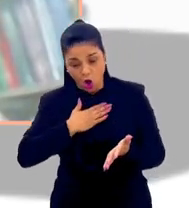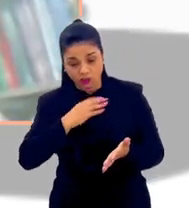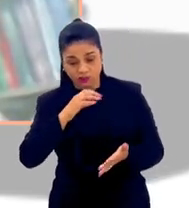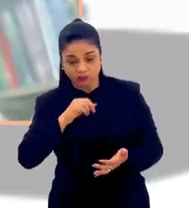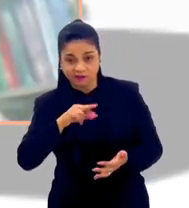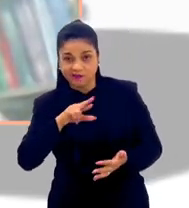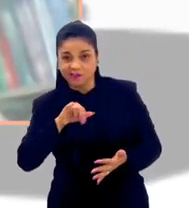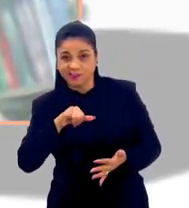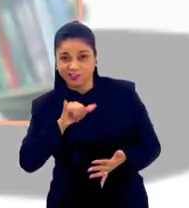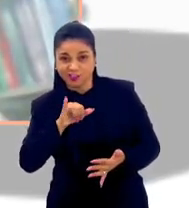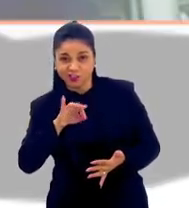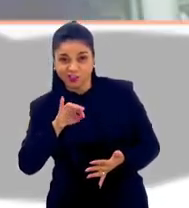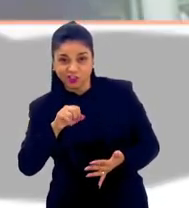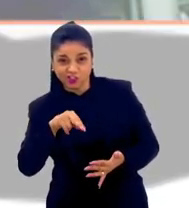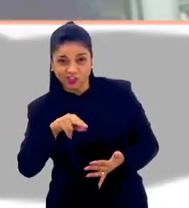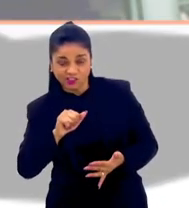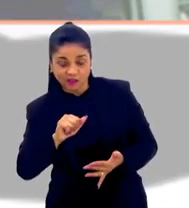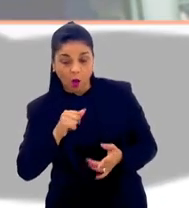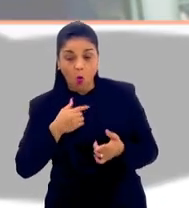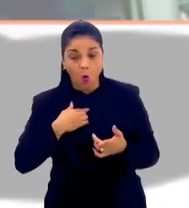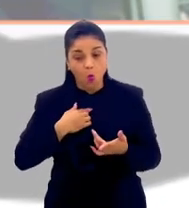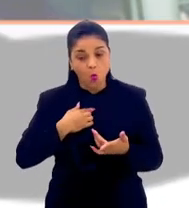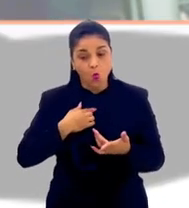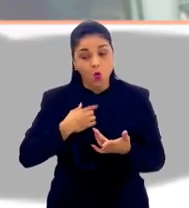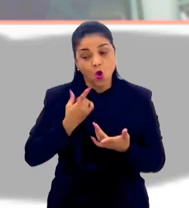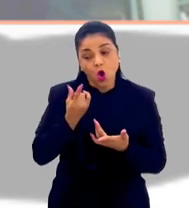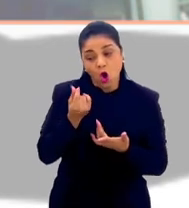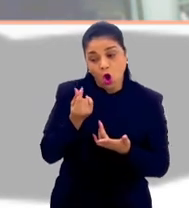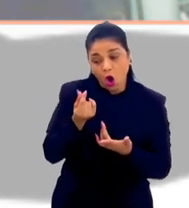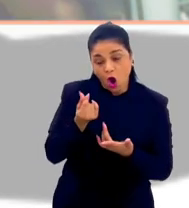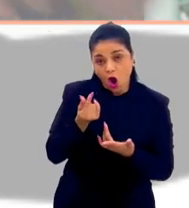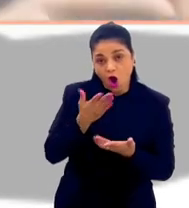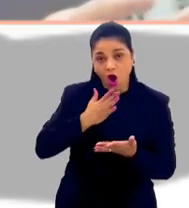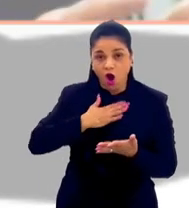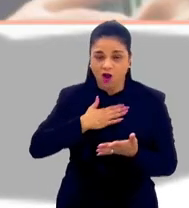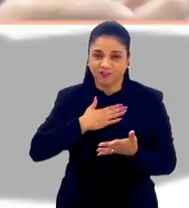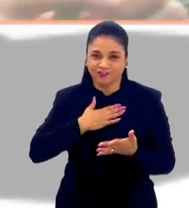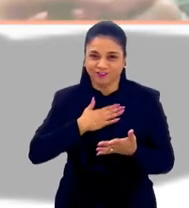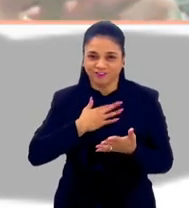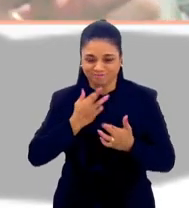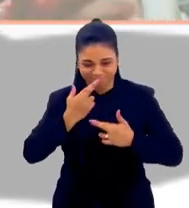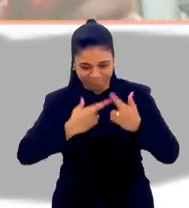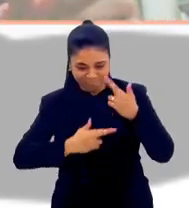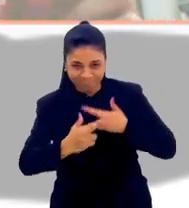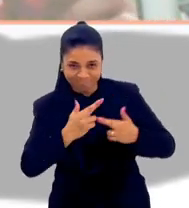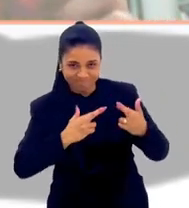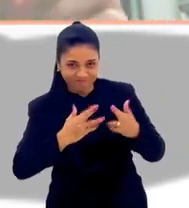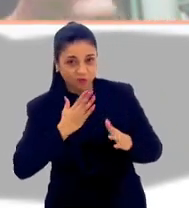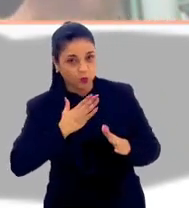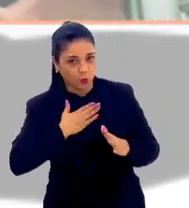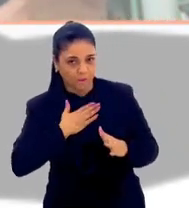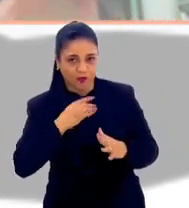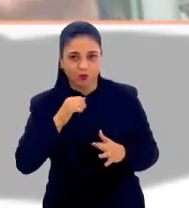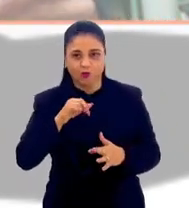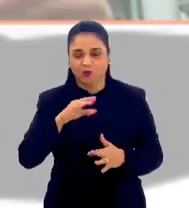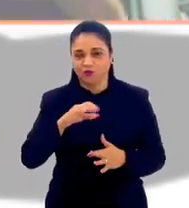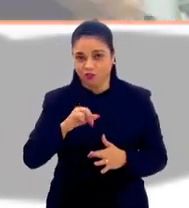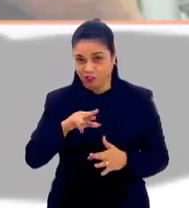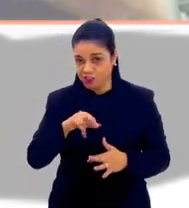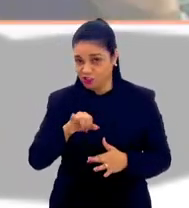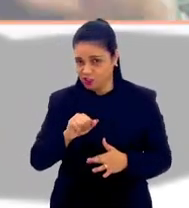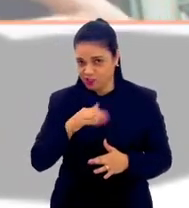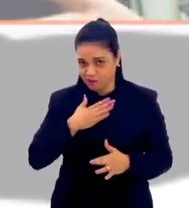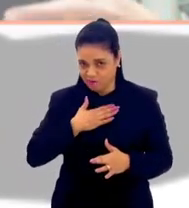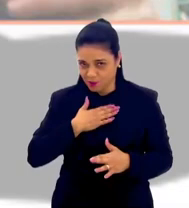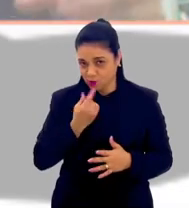Cristina ou se passaram a ser porque as pessoas querem se relacionar com o dinheiro da Cristina. É por isso que